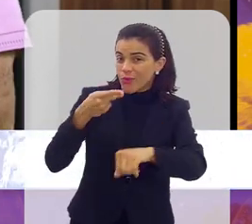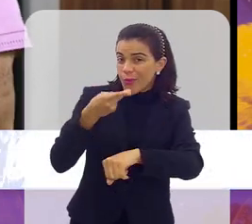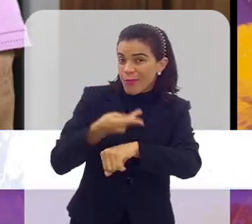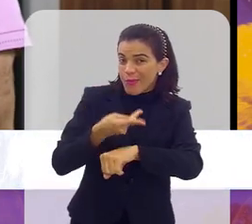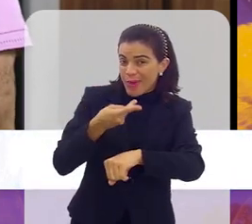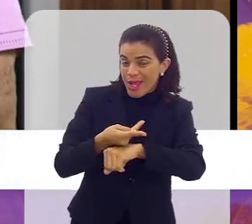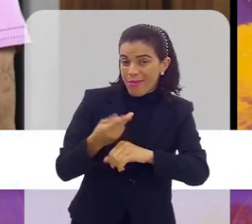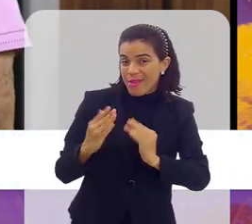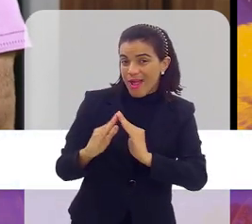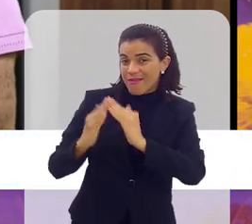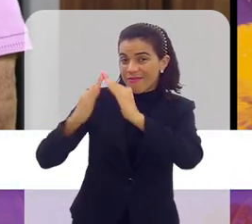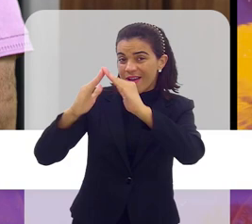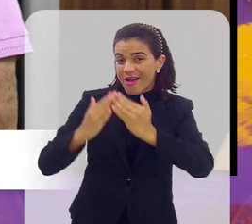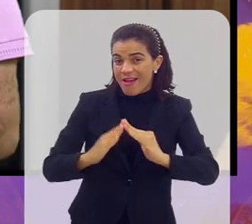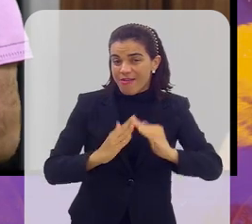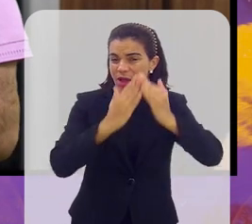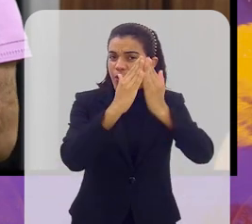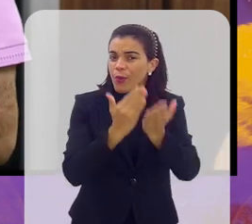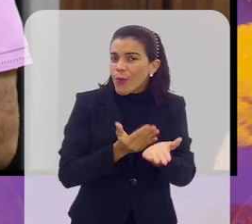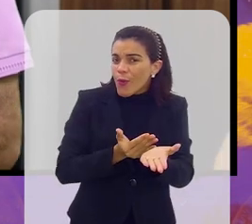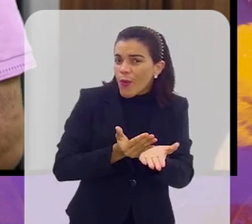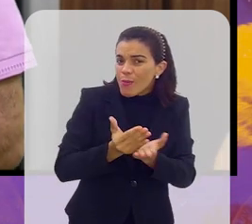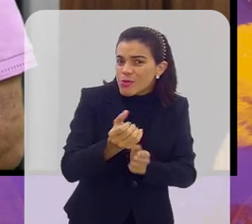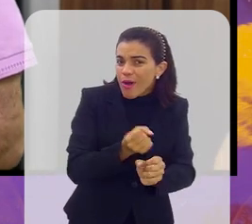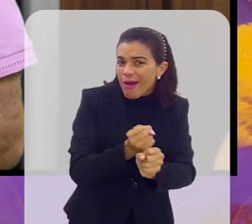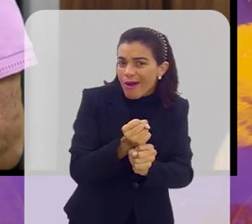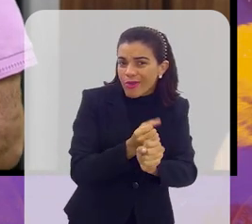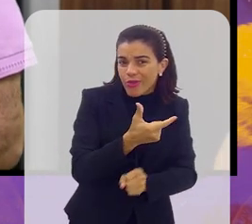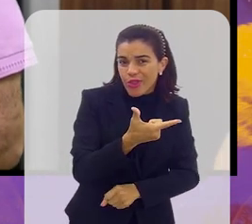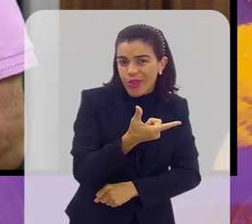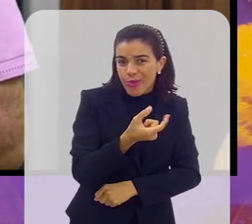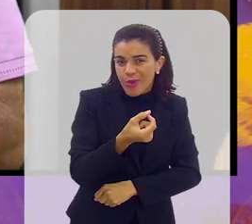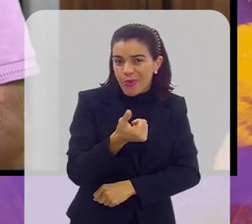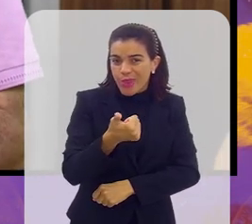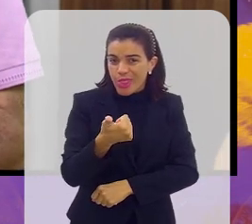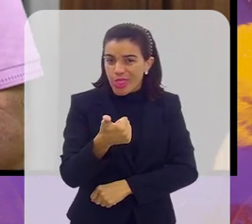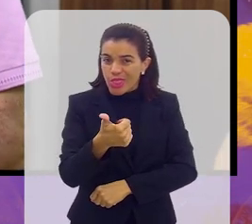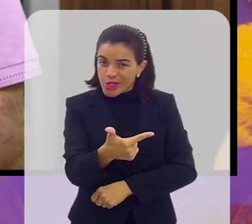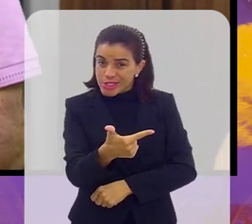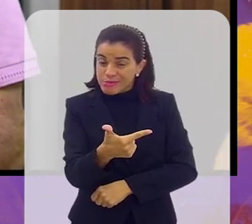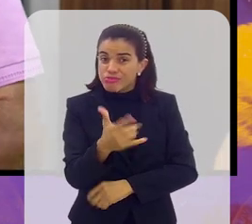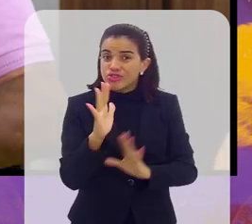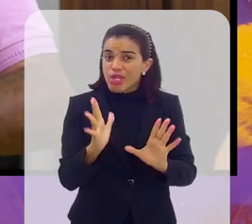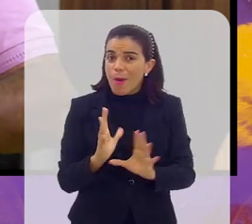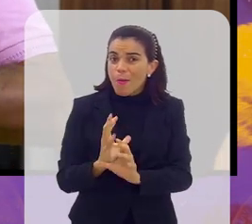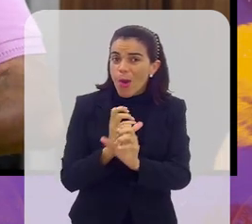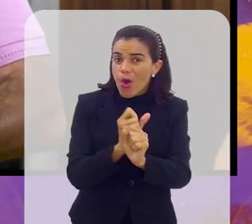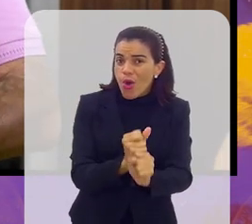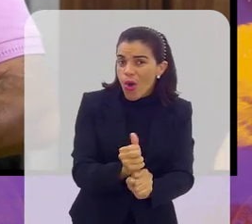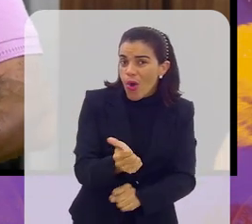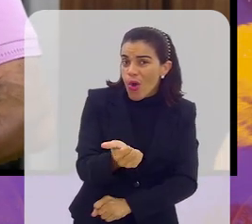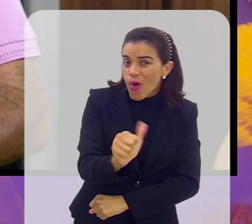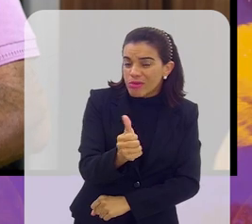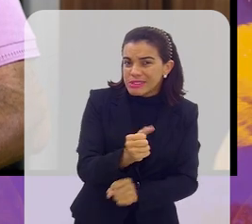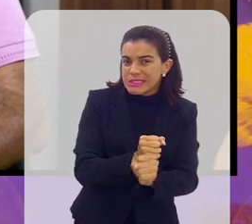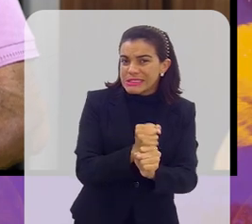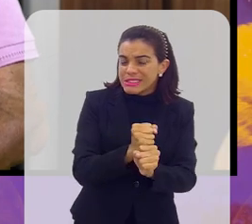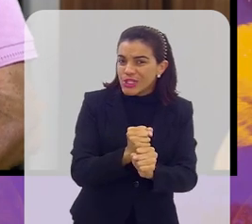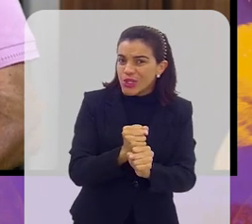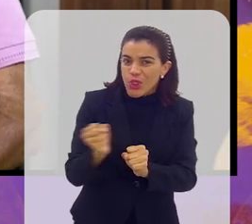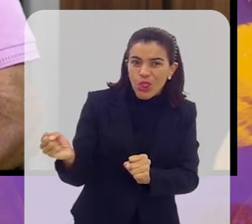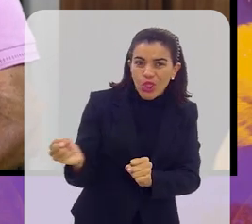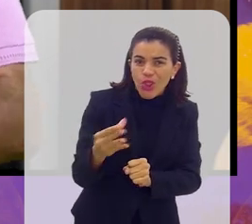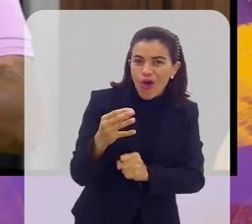das Favelas, que começou em 2012. Já se vão 11 anos e a cada ano é uma nova